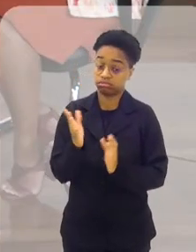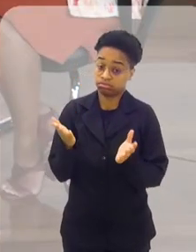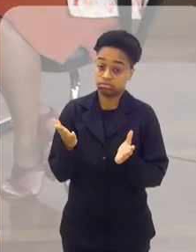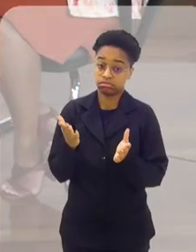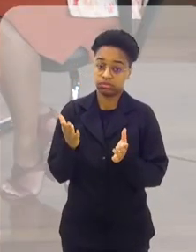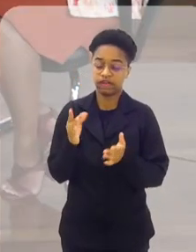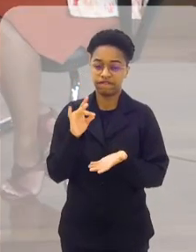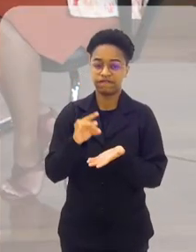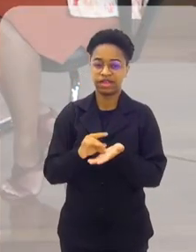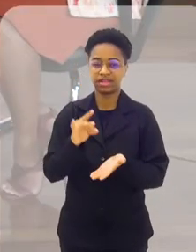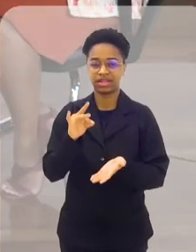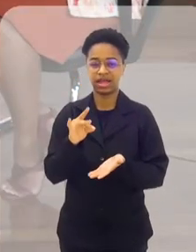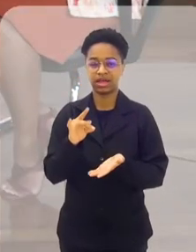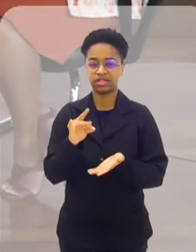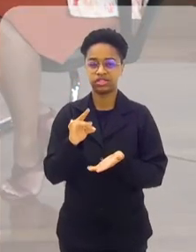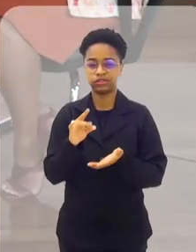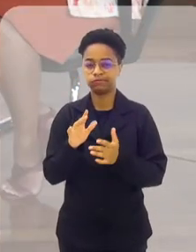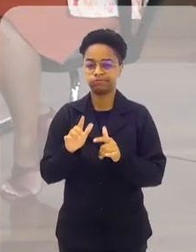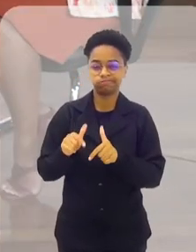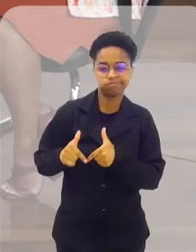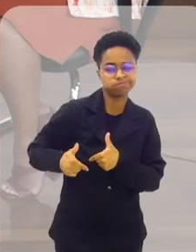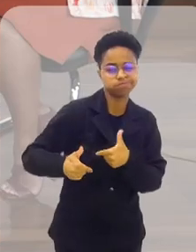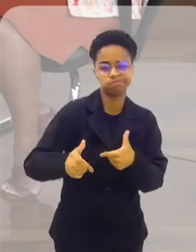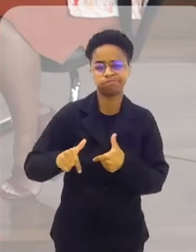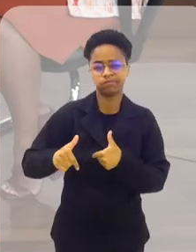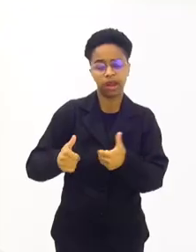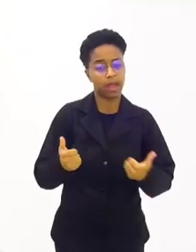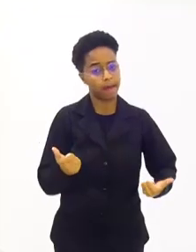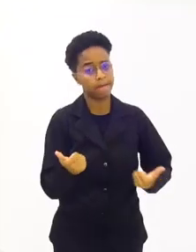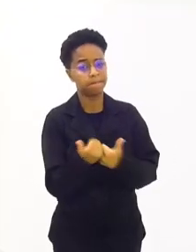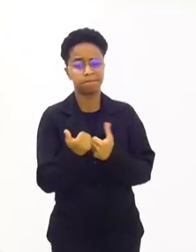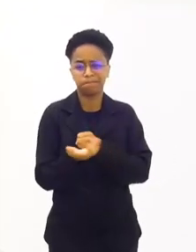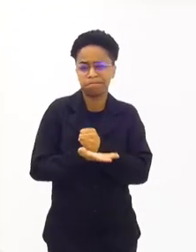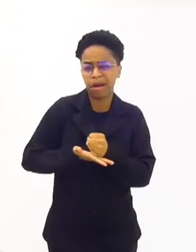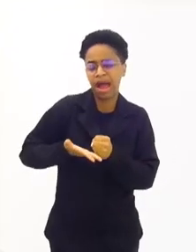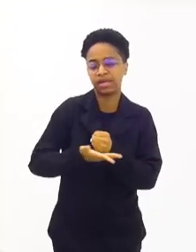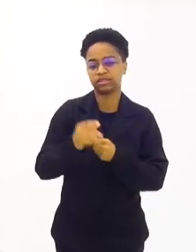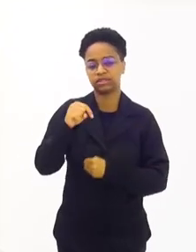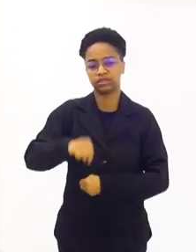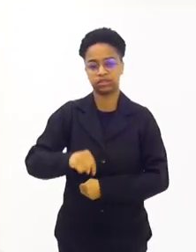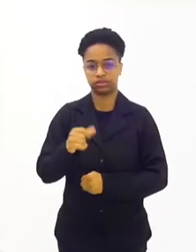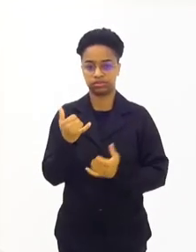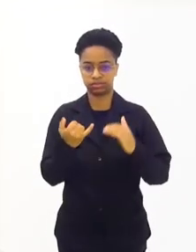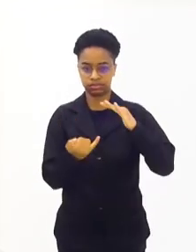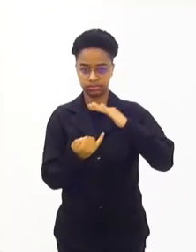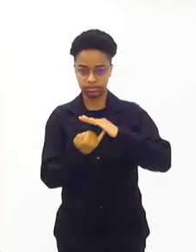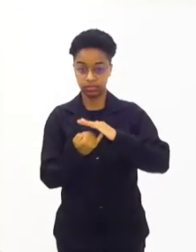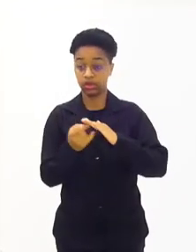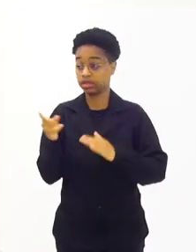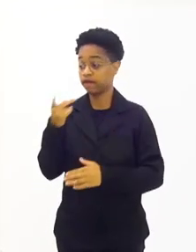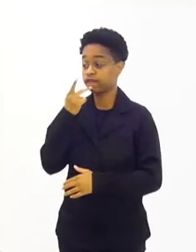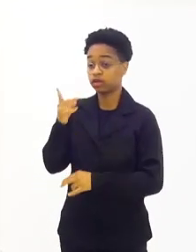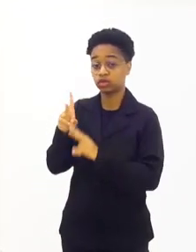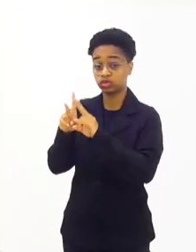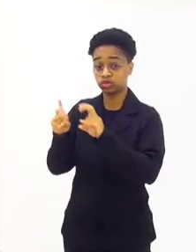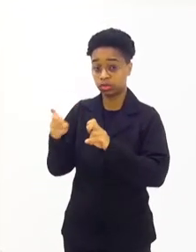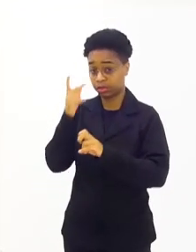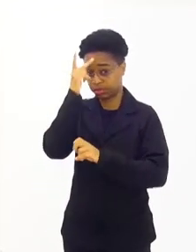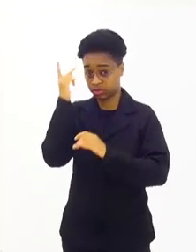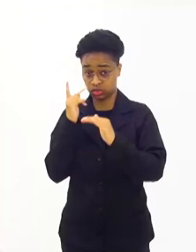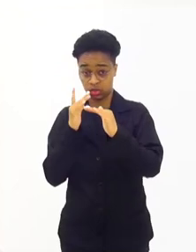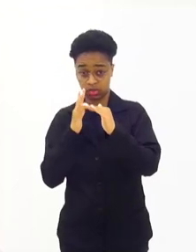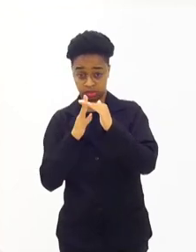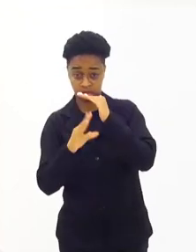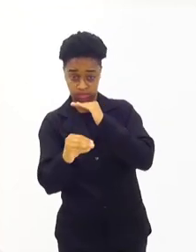E eles são realmente a força motriz da nossa instituição. A senhora estava falando sobre a questão de